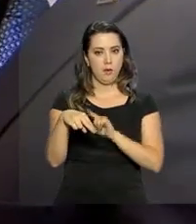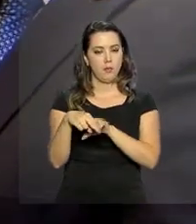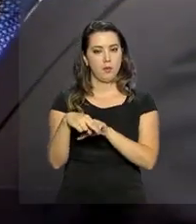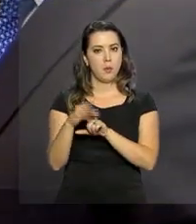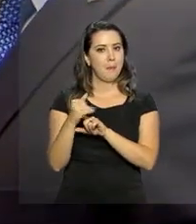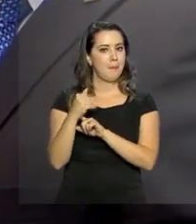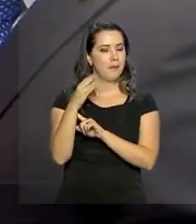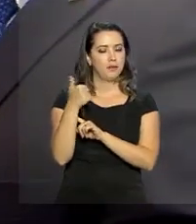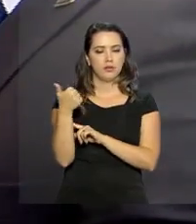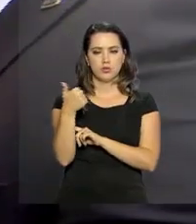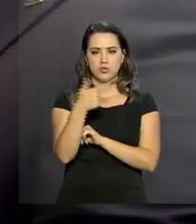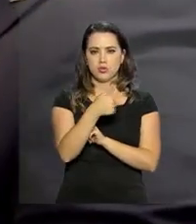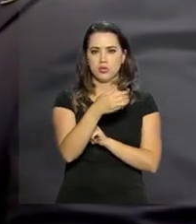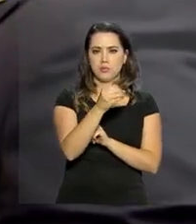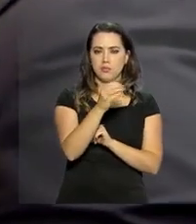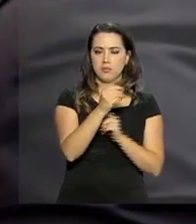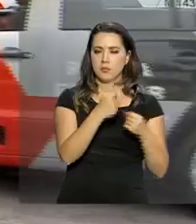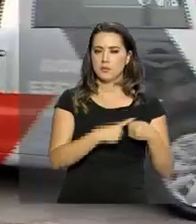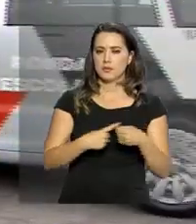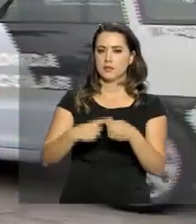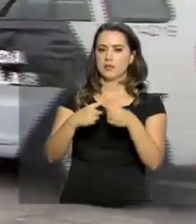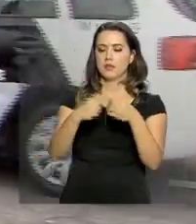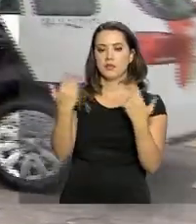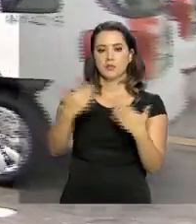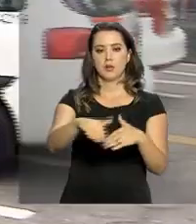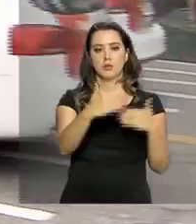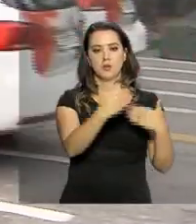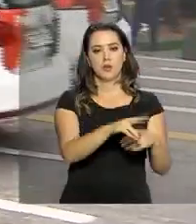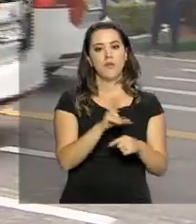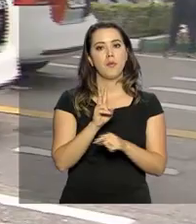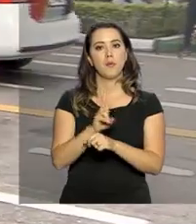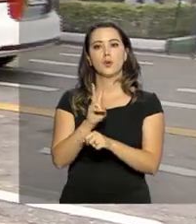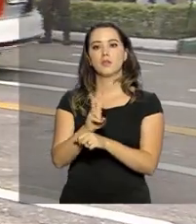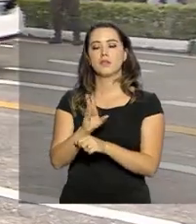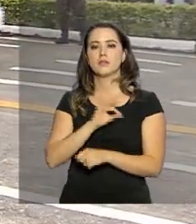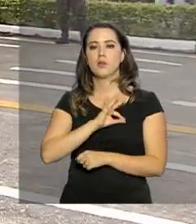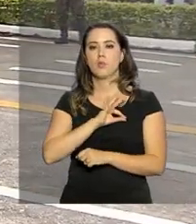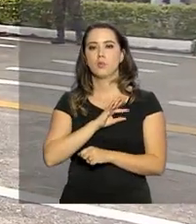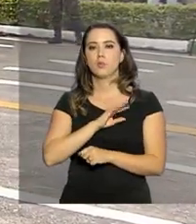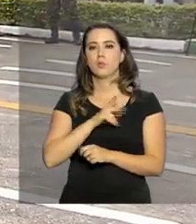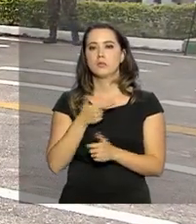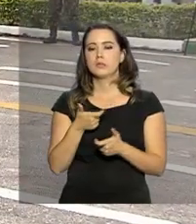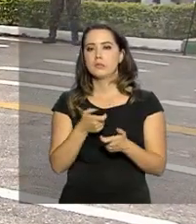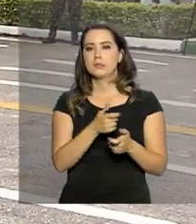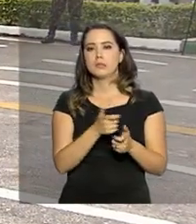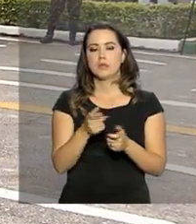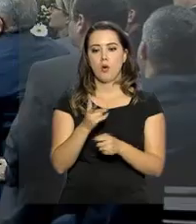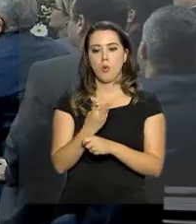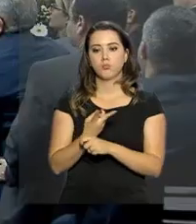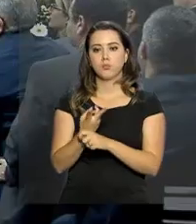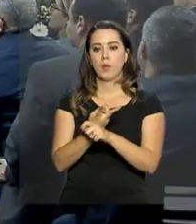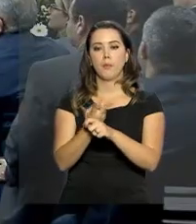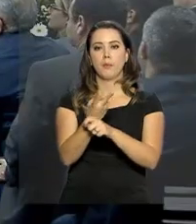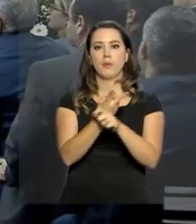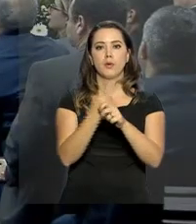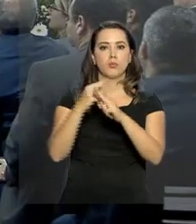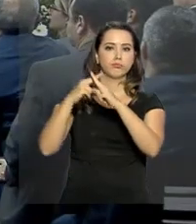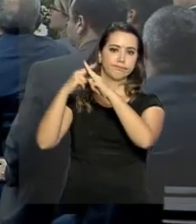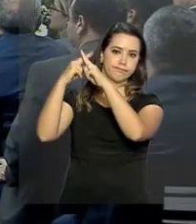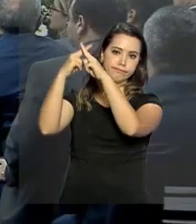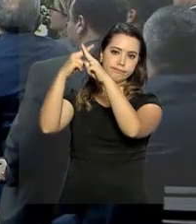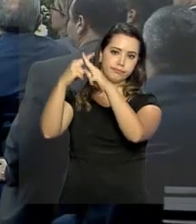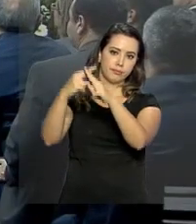1.700 municípios de aplicação, com escolta policial e rastreamento por satélite. E esse ano será